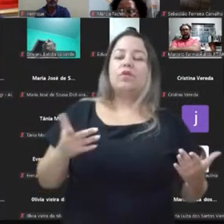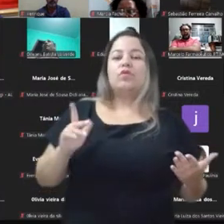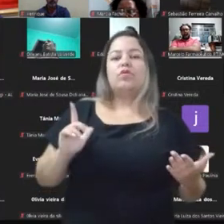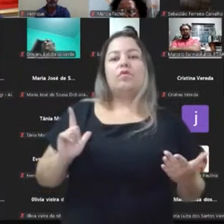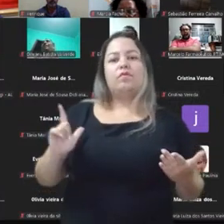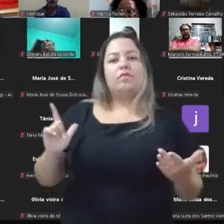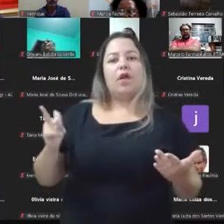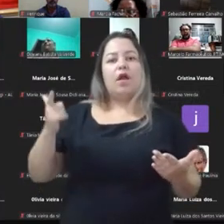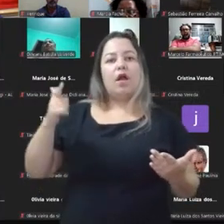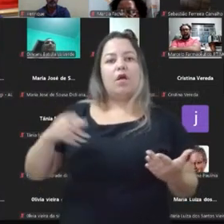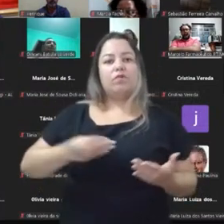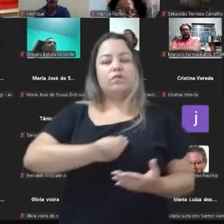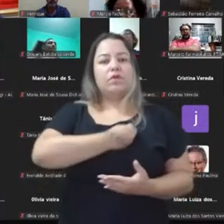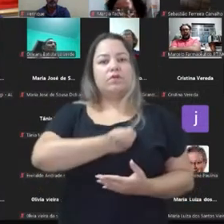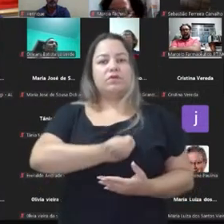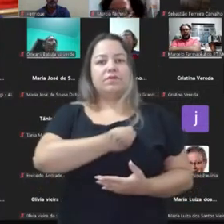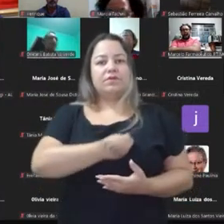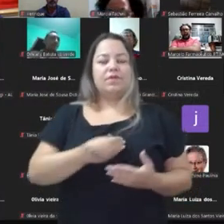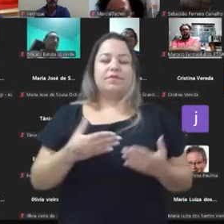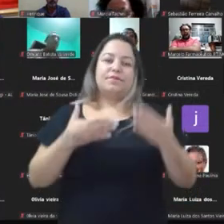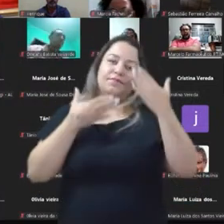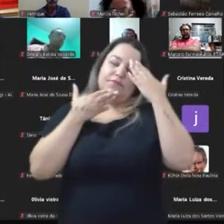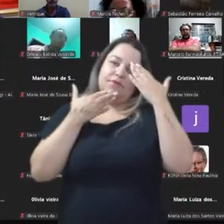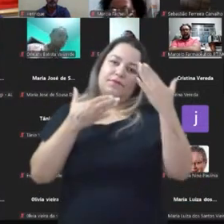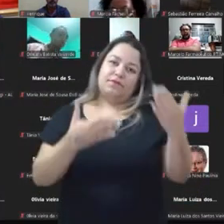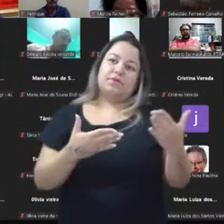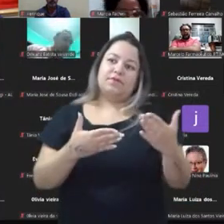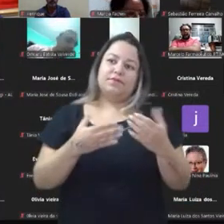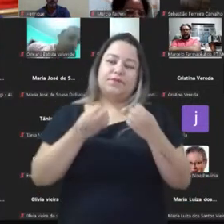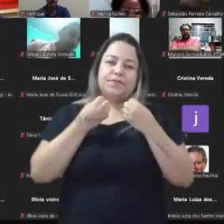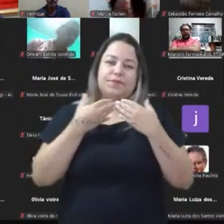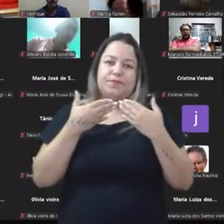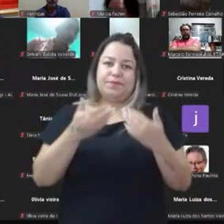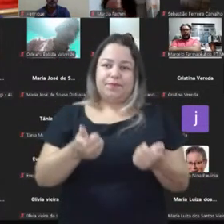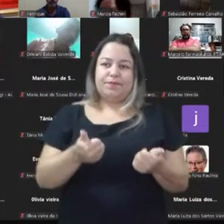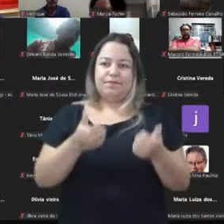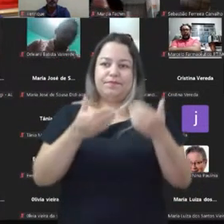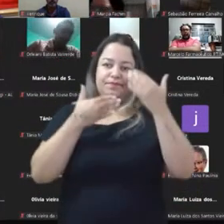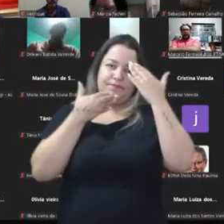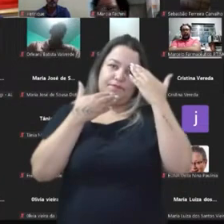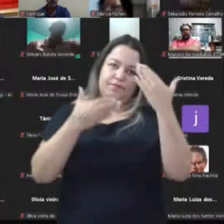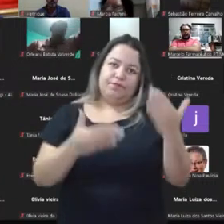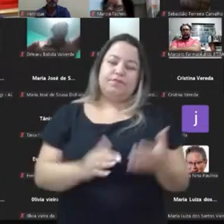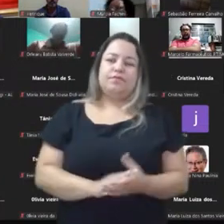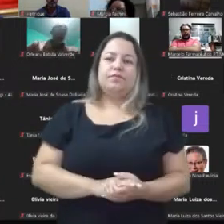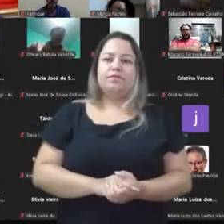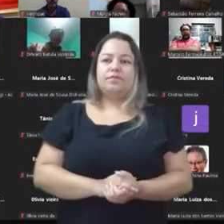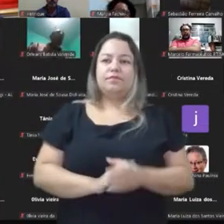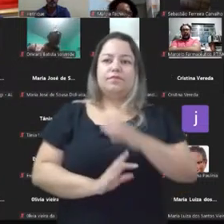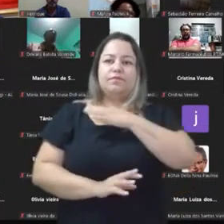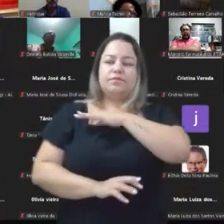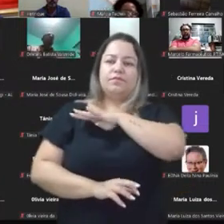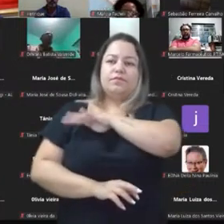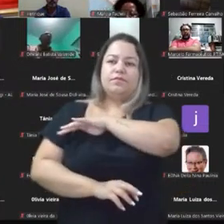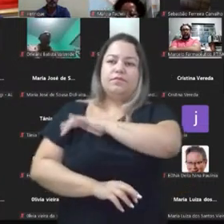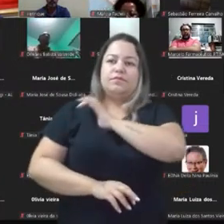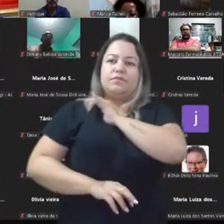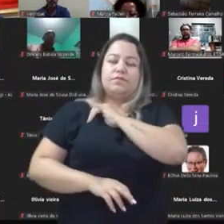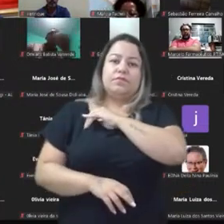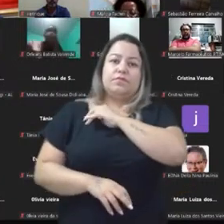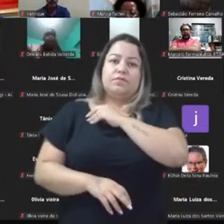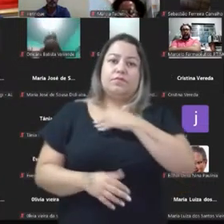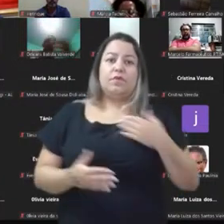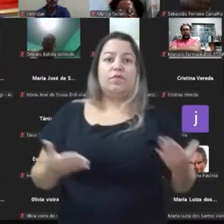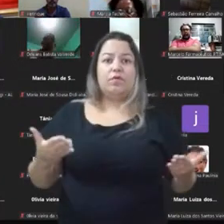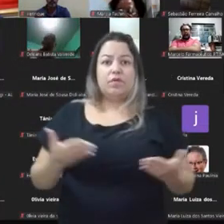junto e estar nessa presença. Então, é isso, gente. Obrigado. Foi muito bom. Muito obrigado. E agora, diretamente da